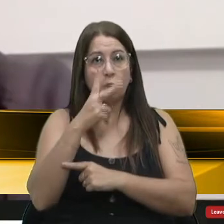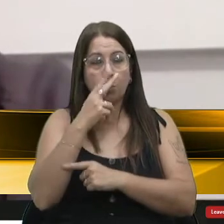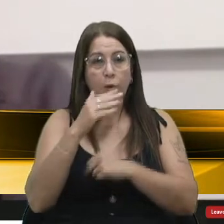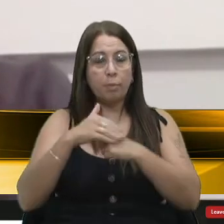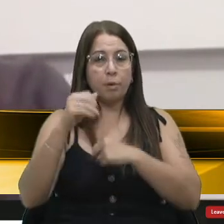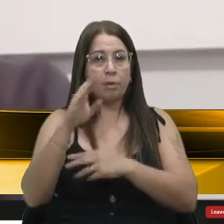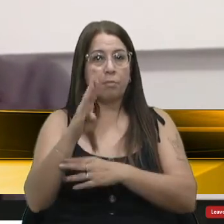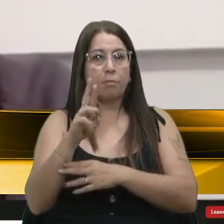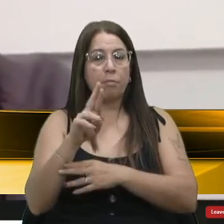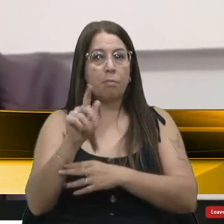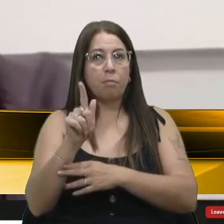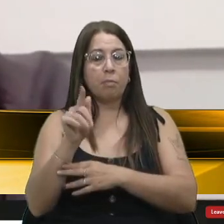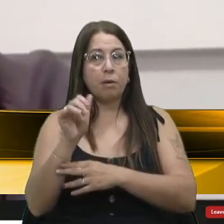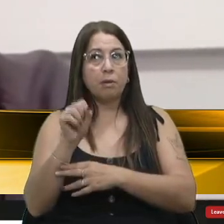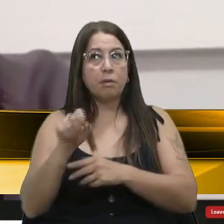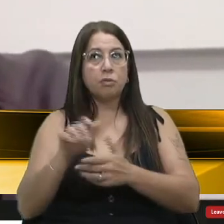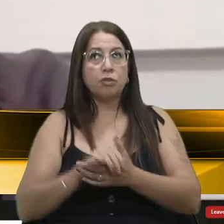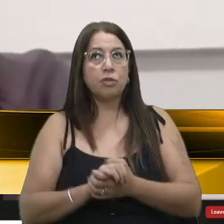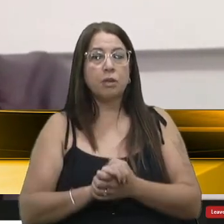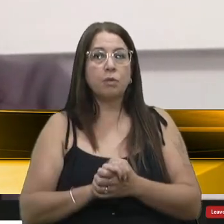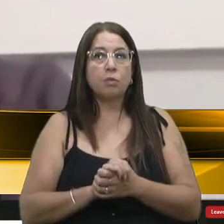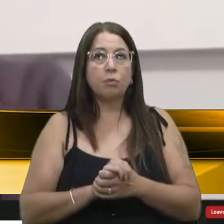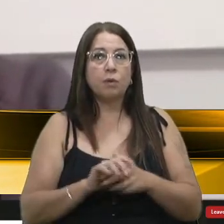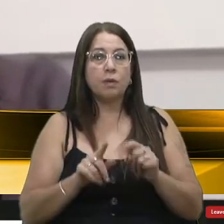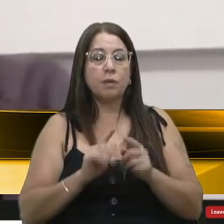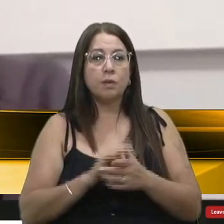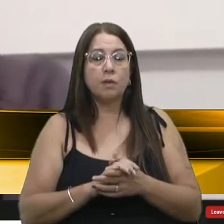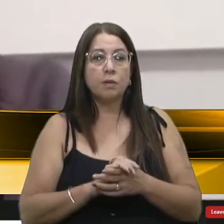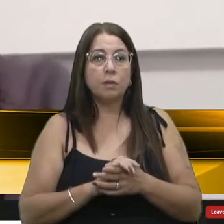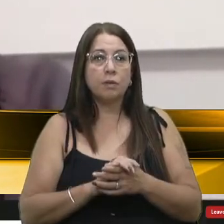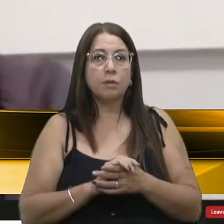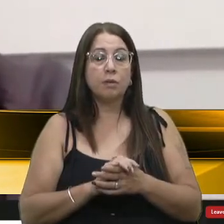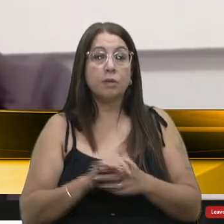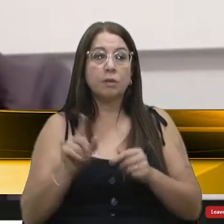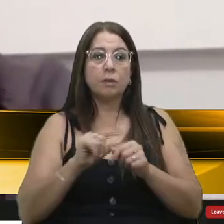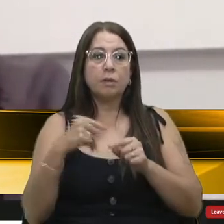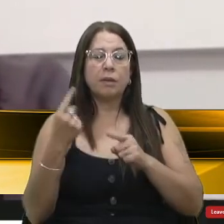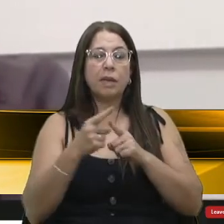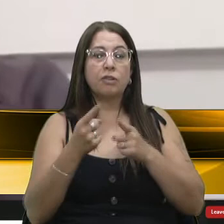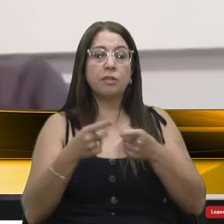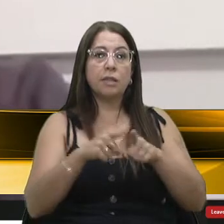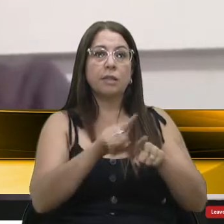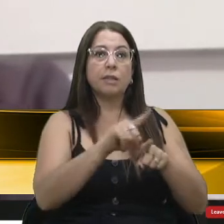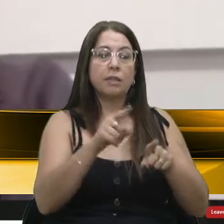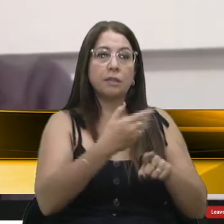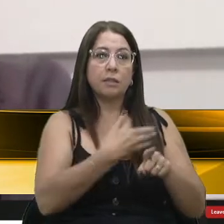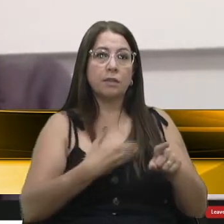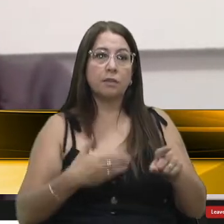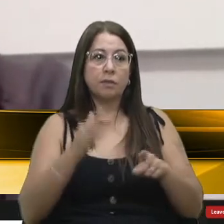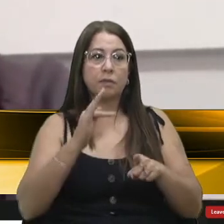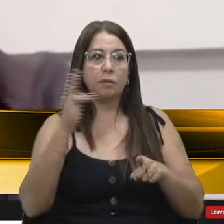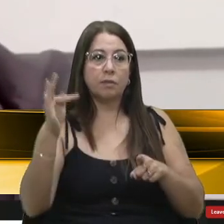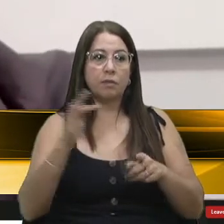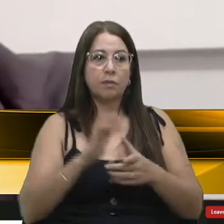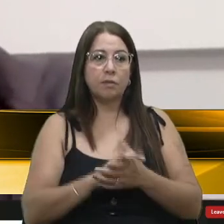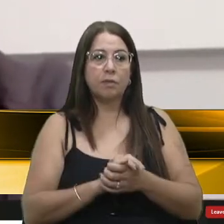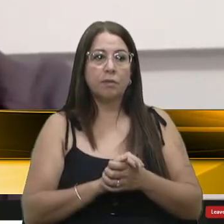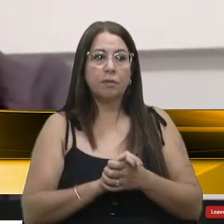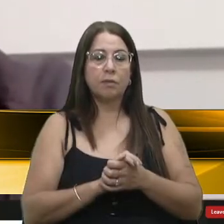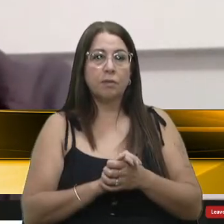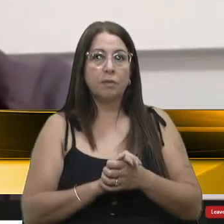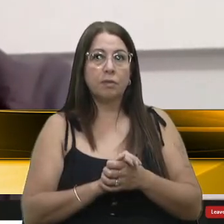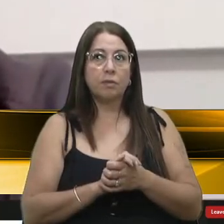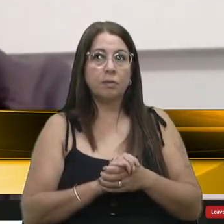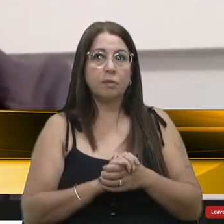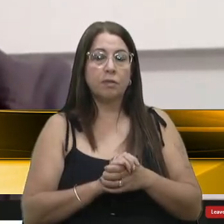A administração Sartor, vereador Rafael, com aquelas parcerias do governo federal, foi feito um